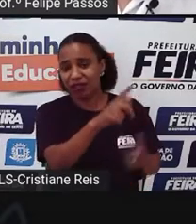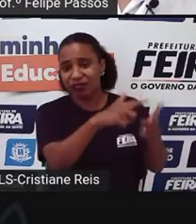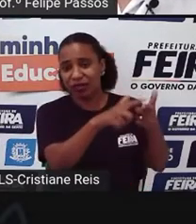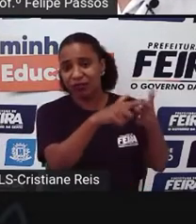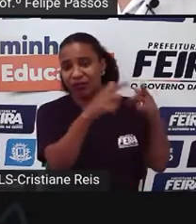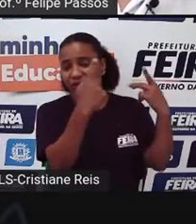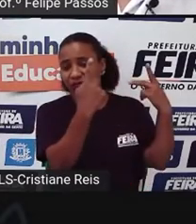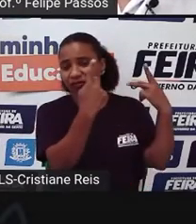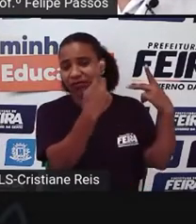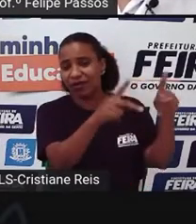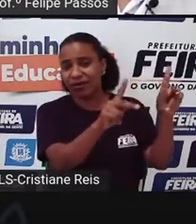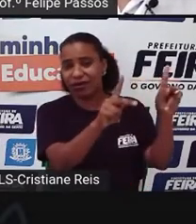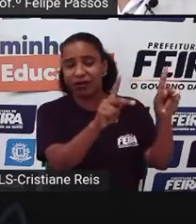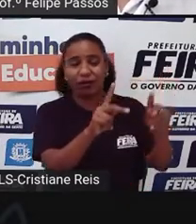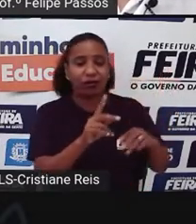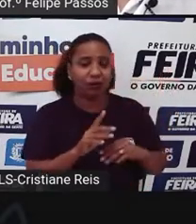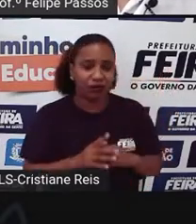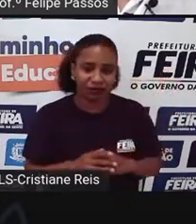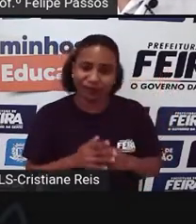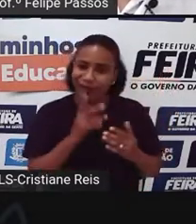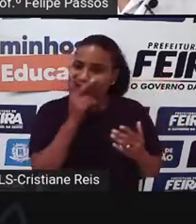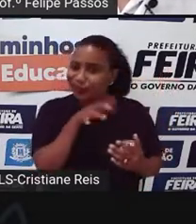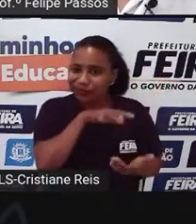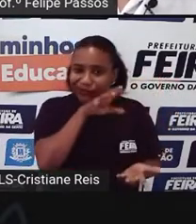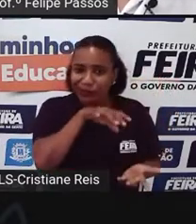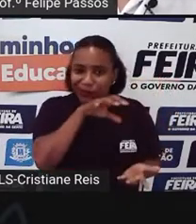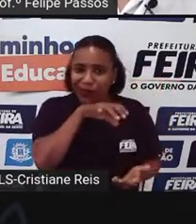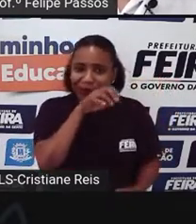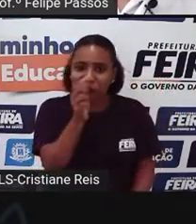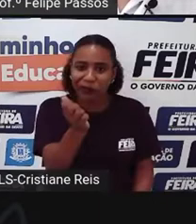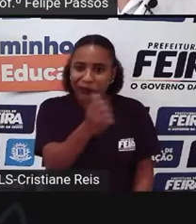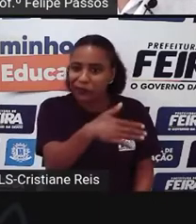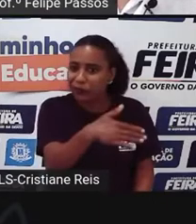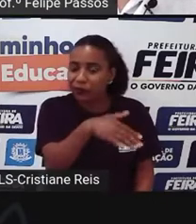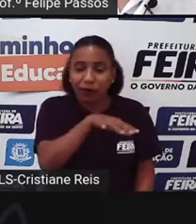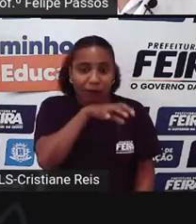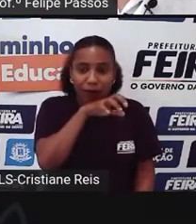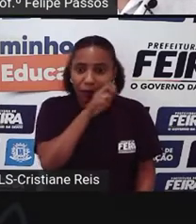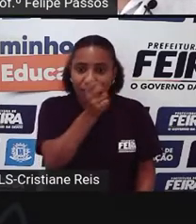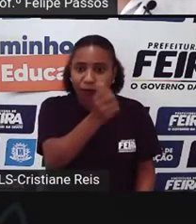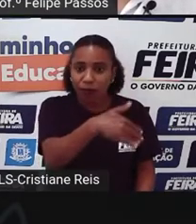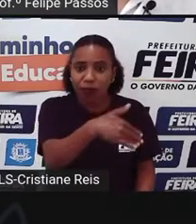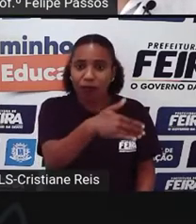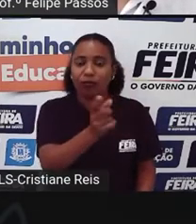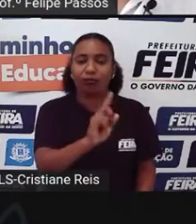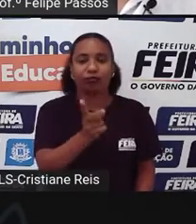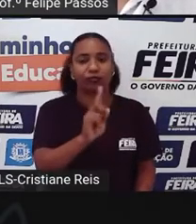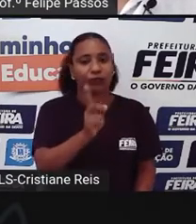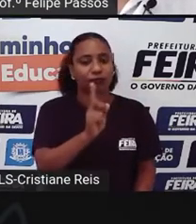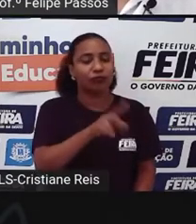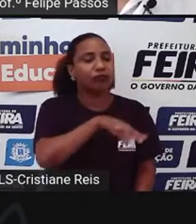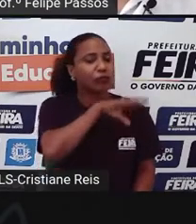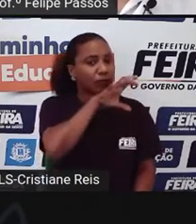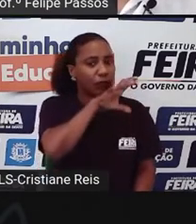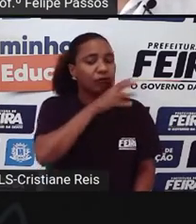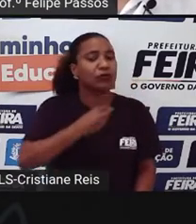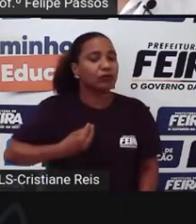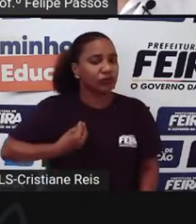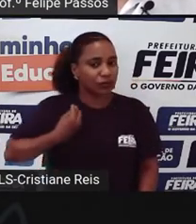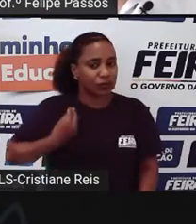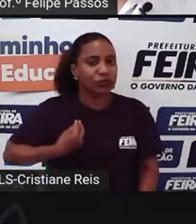quer Com aquele animal Como se ele fosse um objeto Então o animal Não é um objeto O animal é o ser vivo E tem